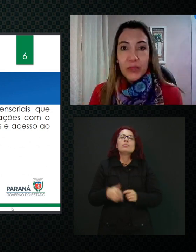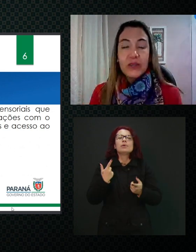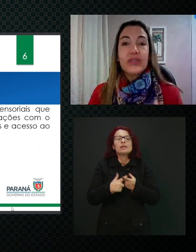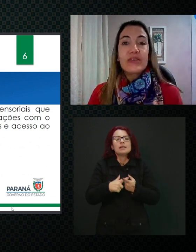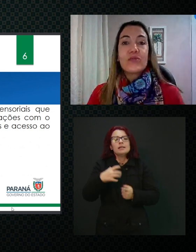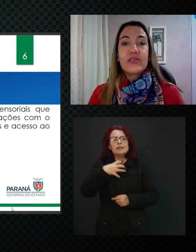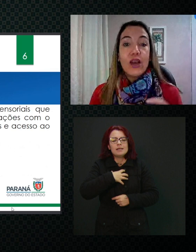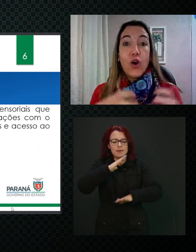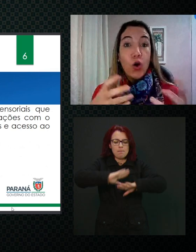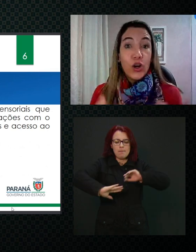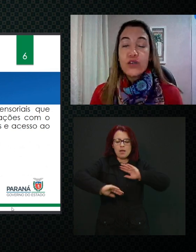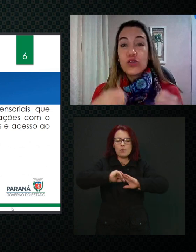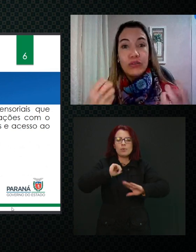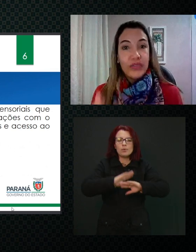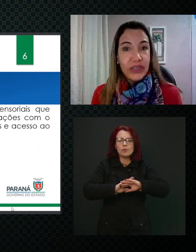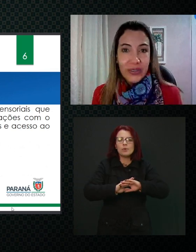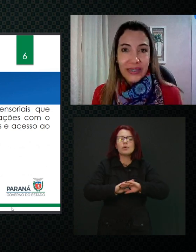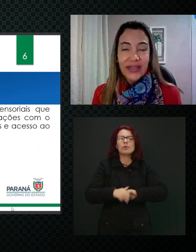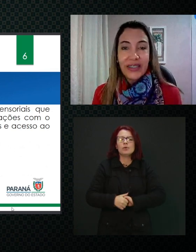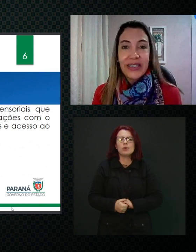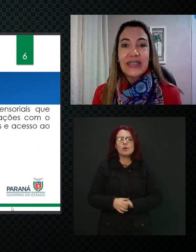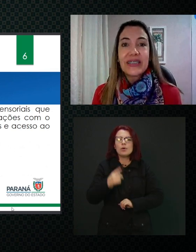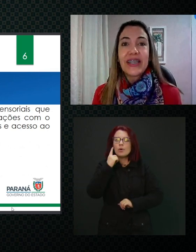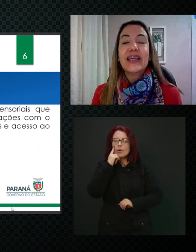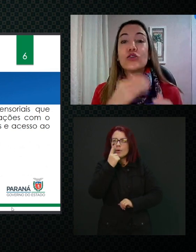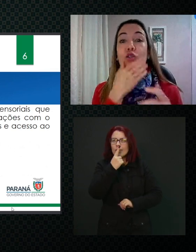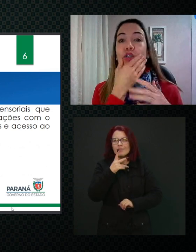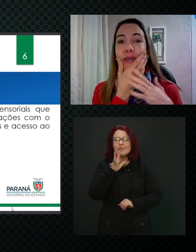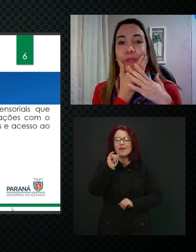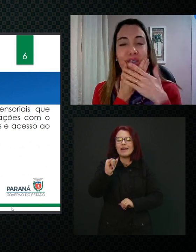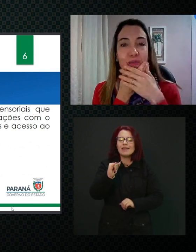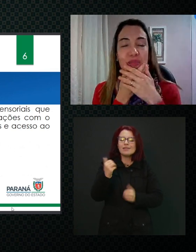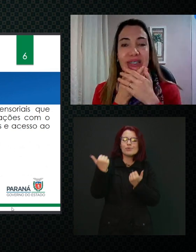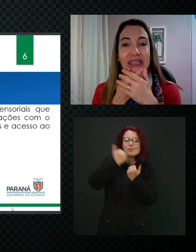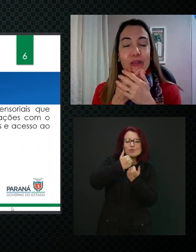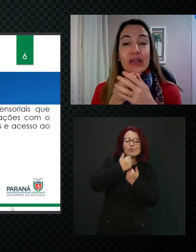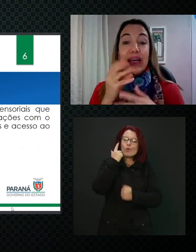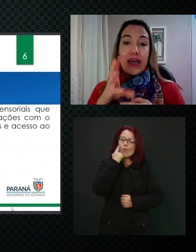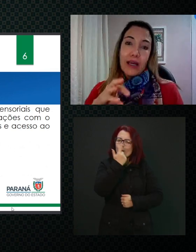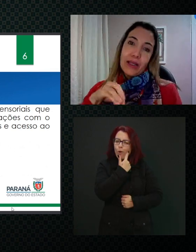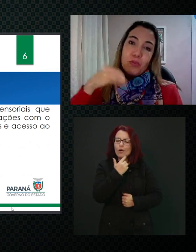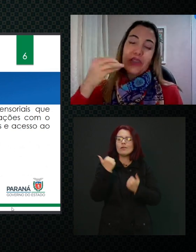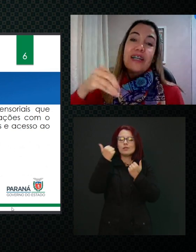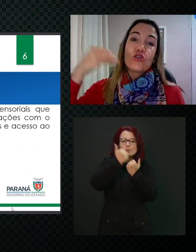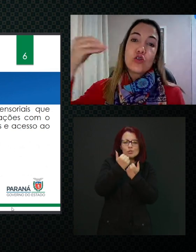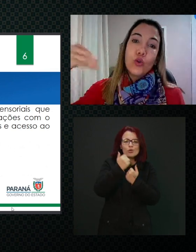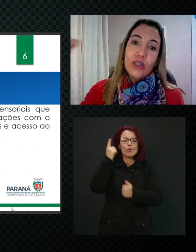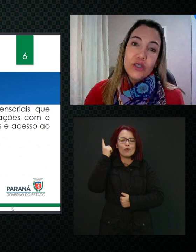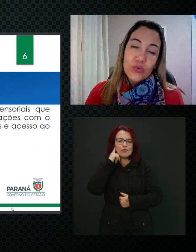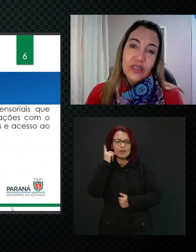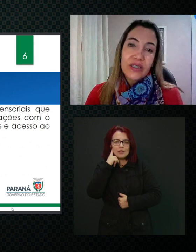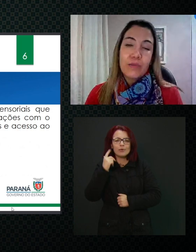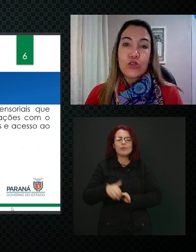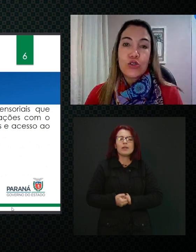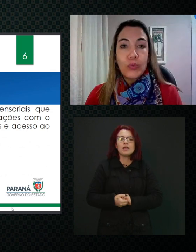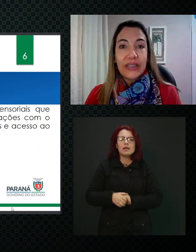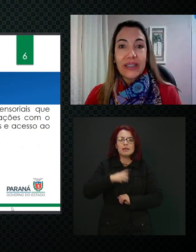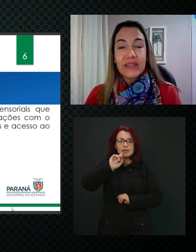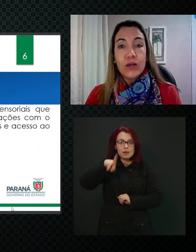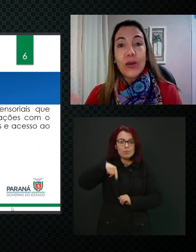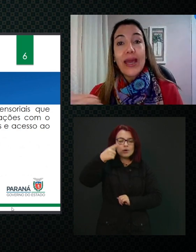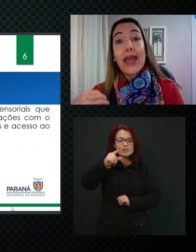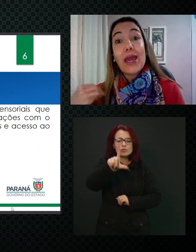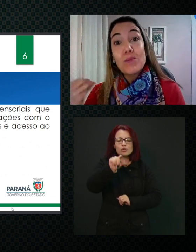das mãos, que vão ser olhos e ouvidos dessa criança, toda a percepção, depois da escolha de um sistema de